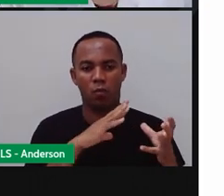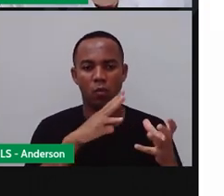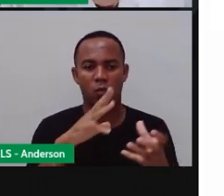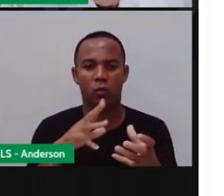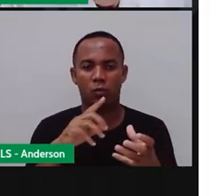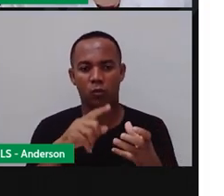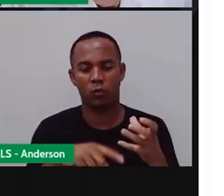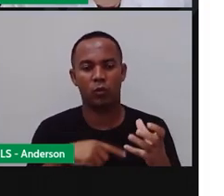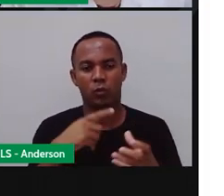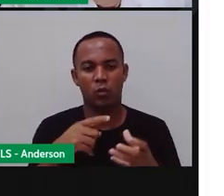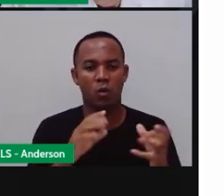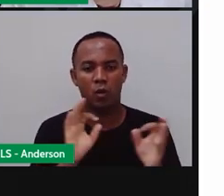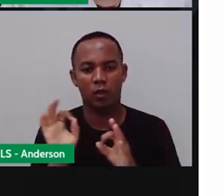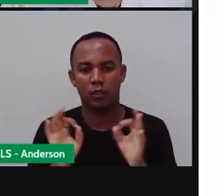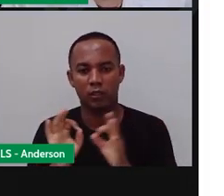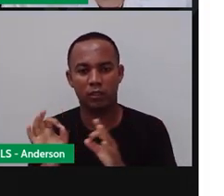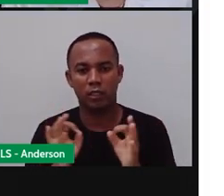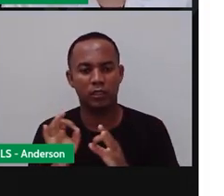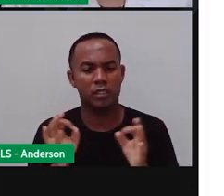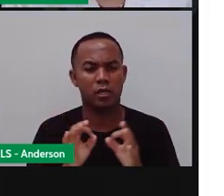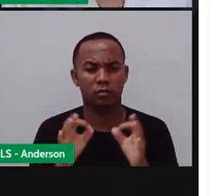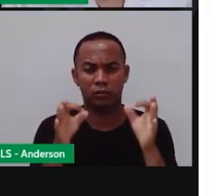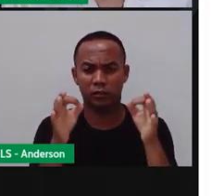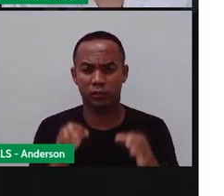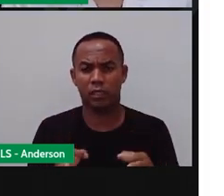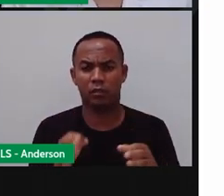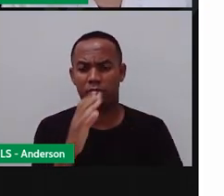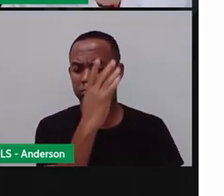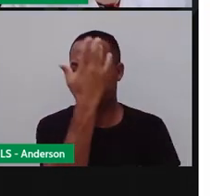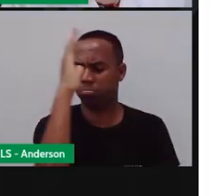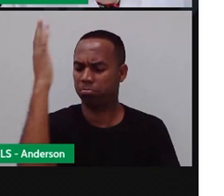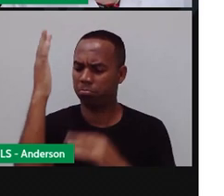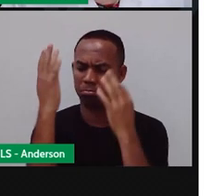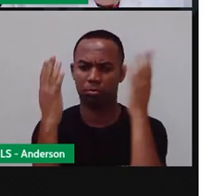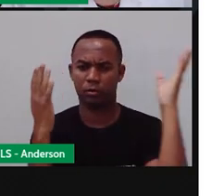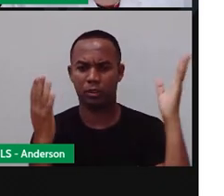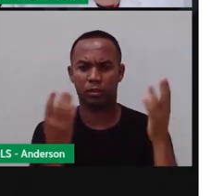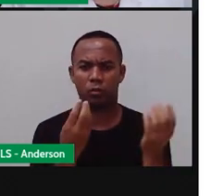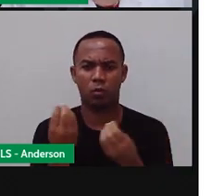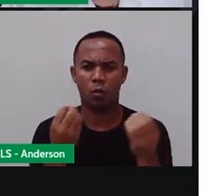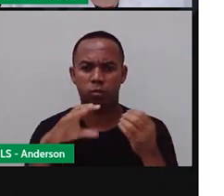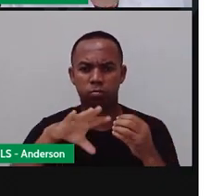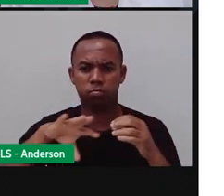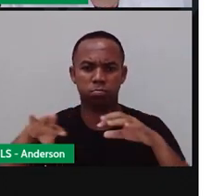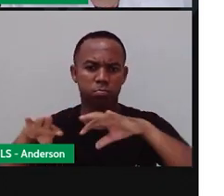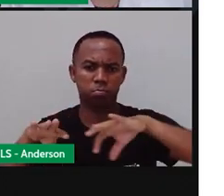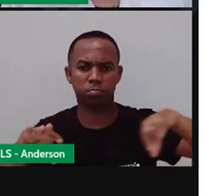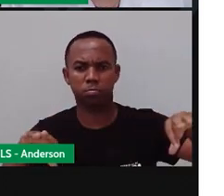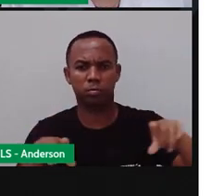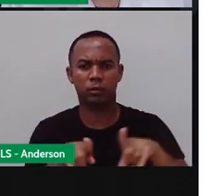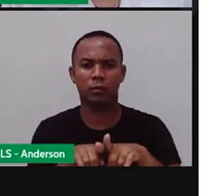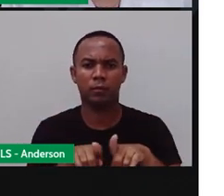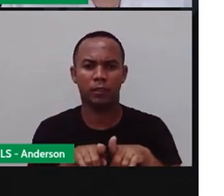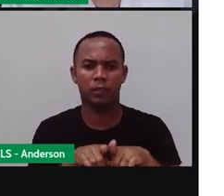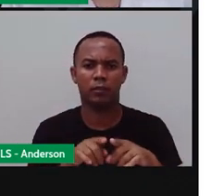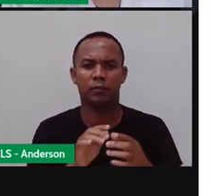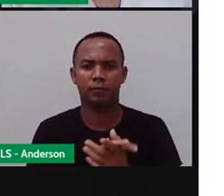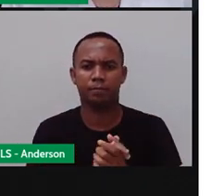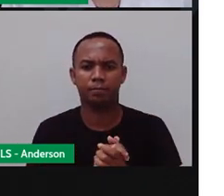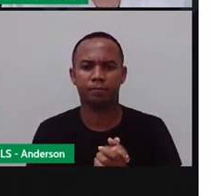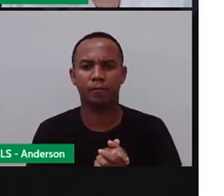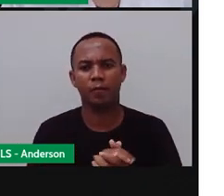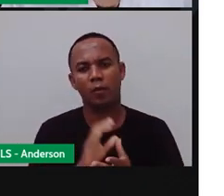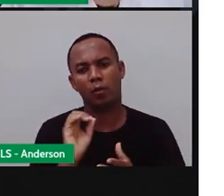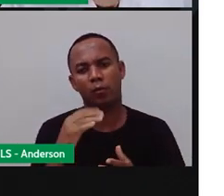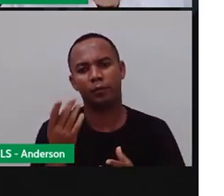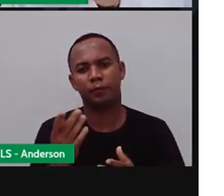tem uma organização complexa, né? E a Pró traz aqui, de novo, a divisão, né? Nas estações do ano.